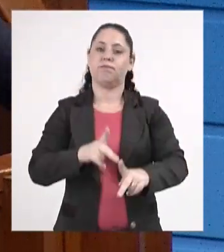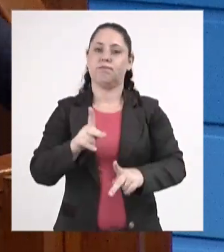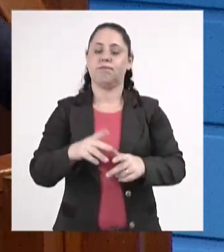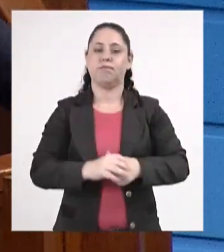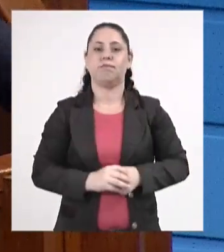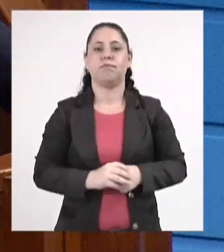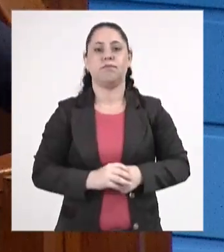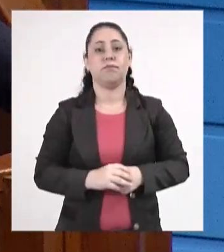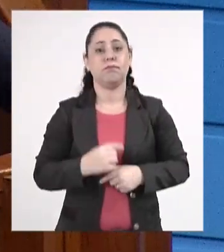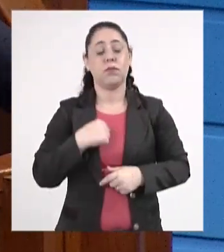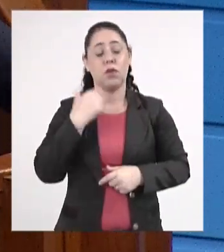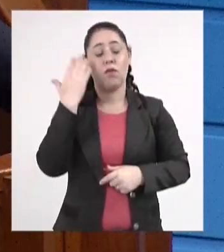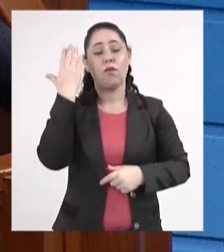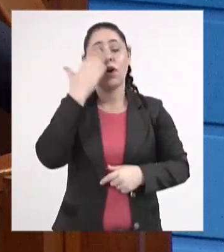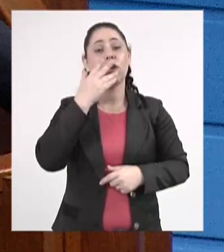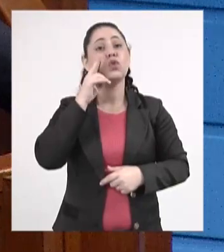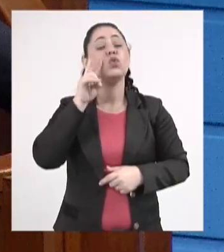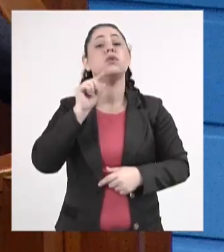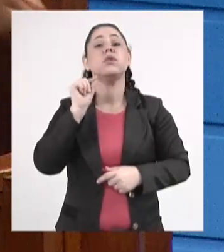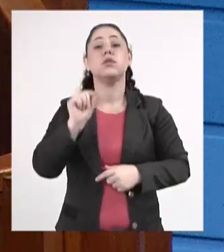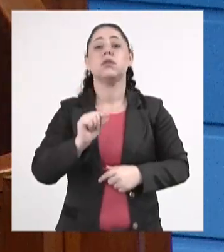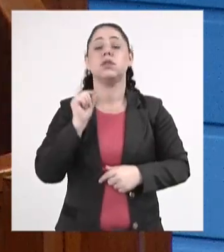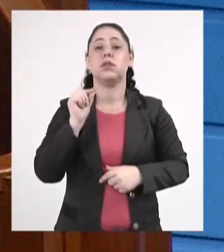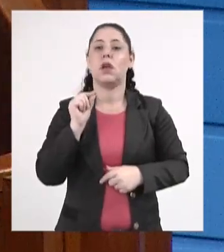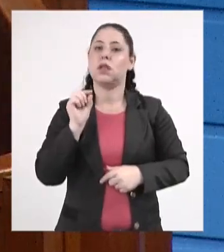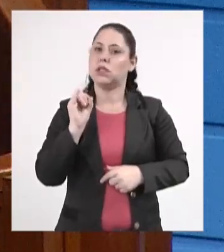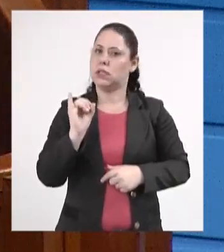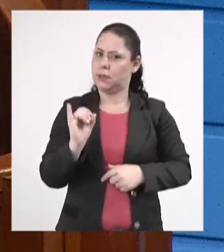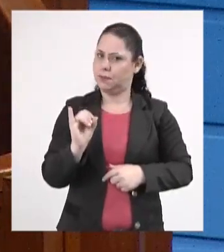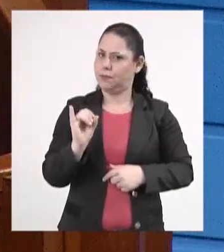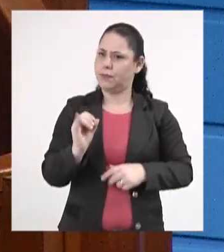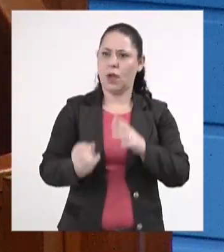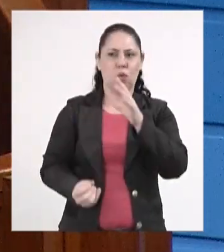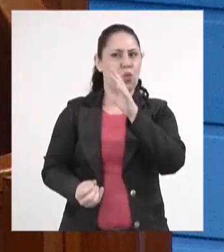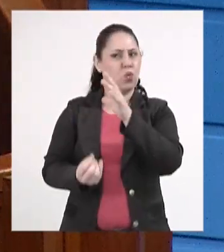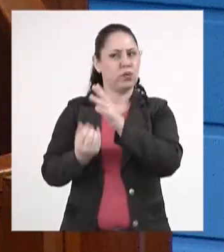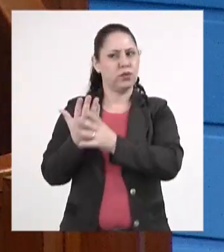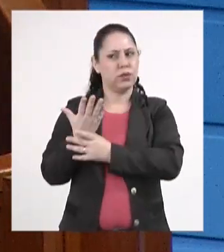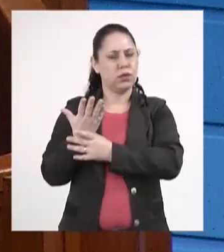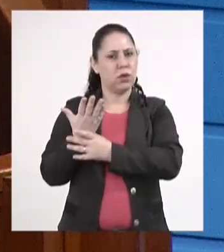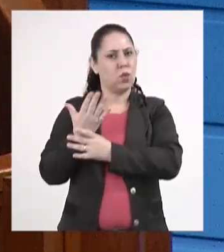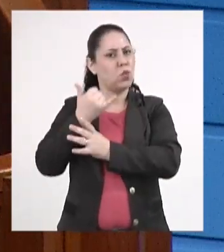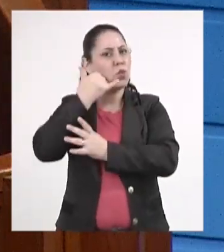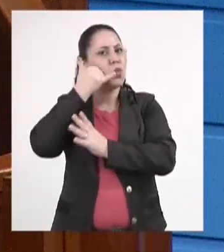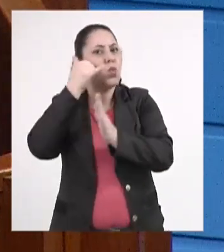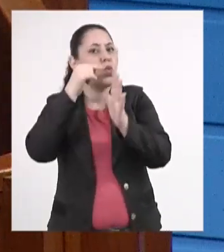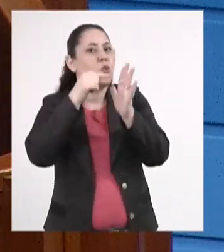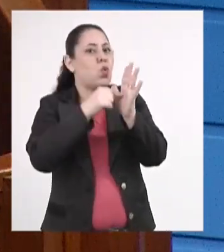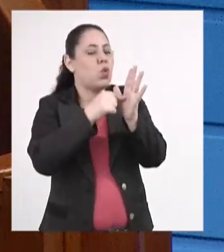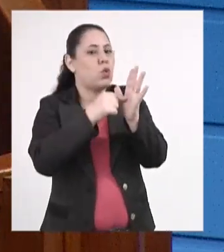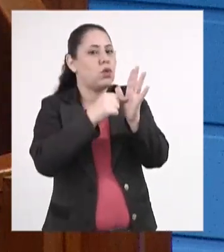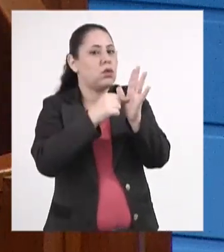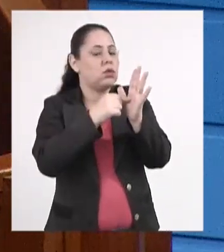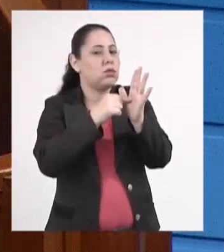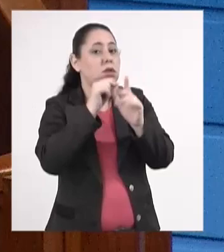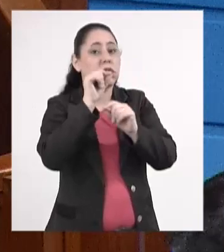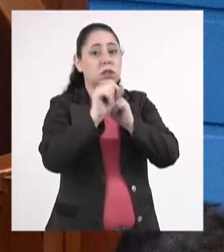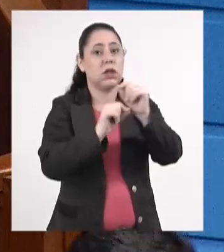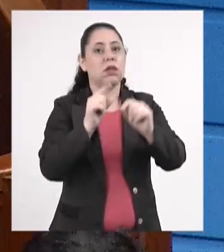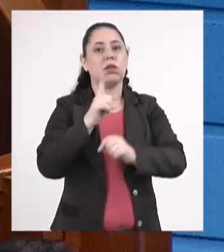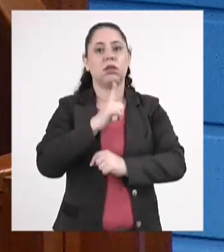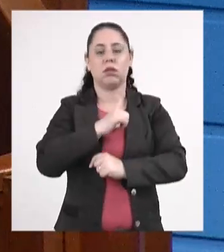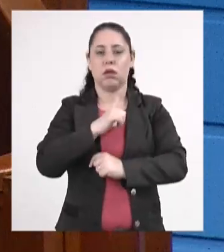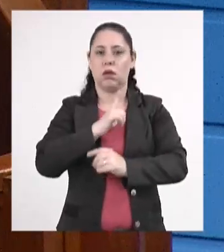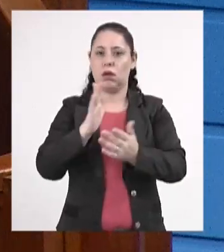E eu vejo que se surgir alguma denúncia, uma suspeita de que há